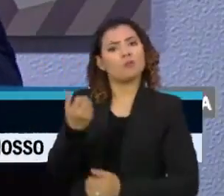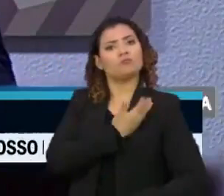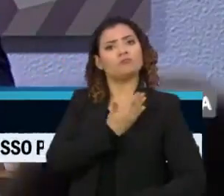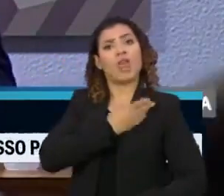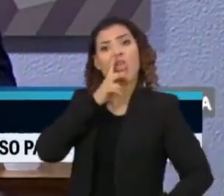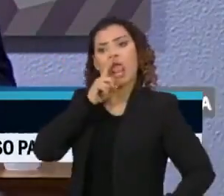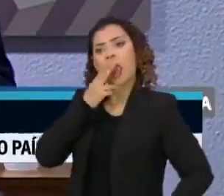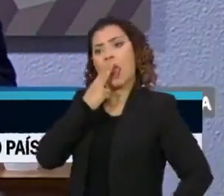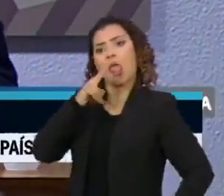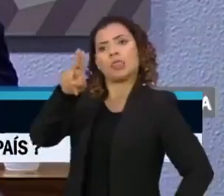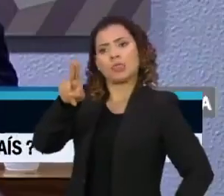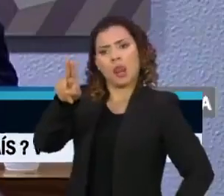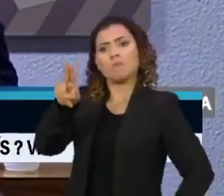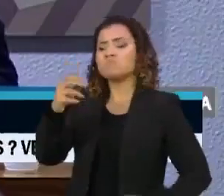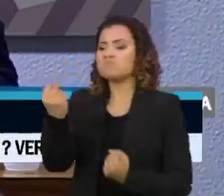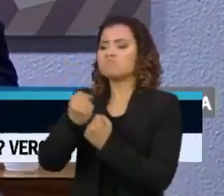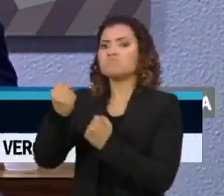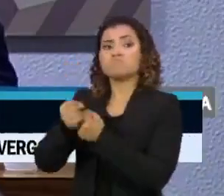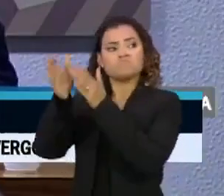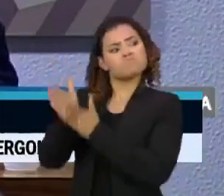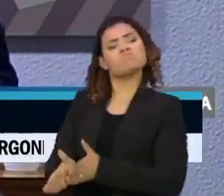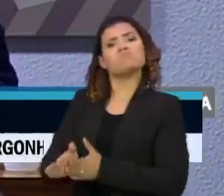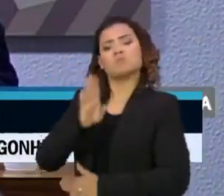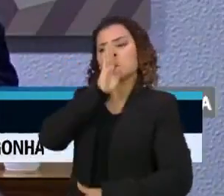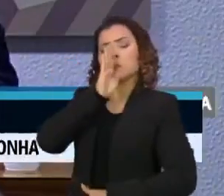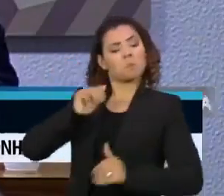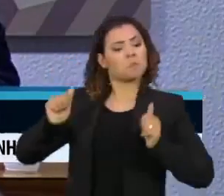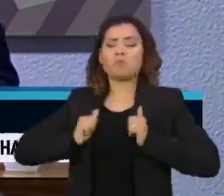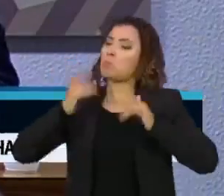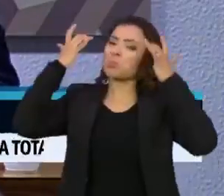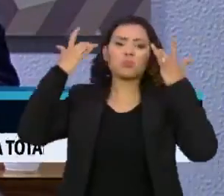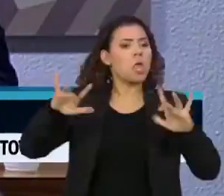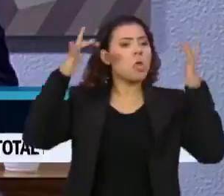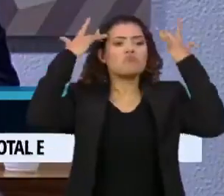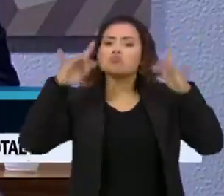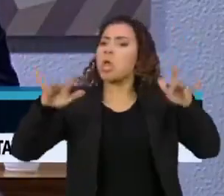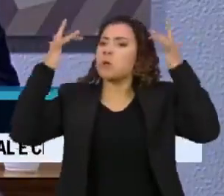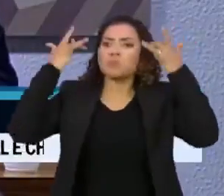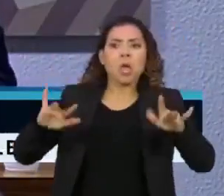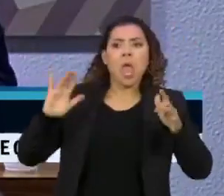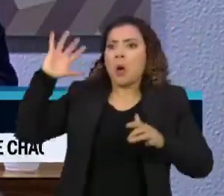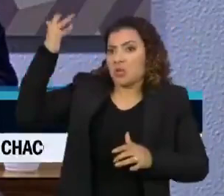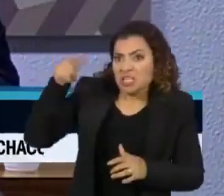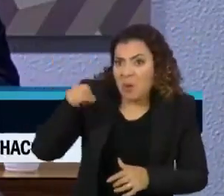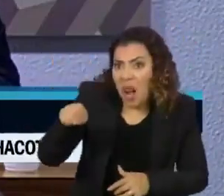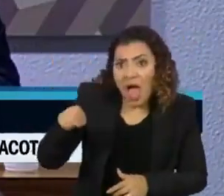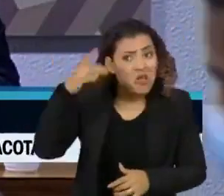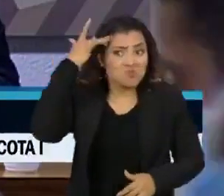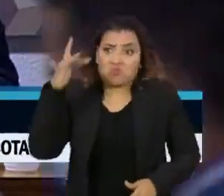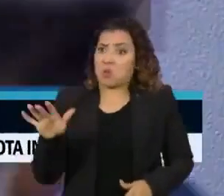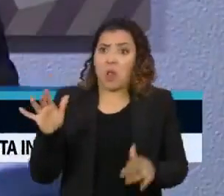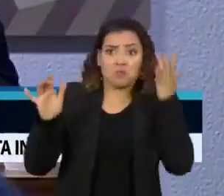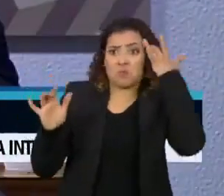com Hitler e insistiu que não sabia nada sobre o que tinha acontecido.